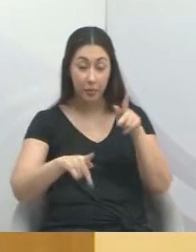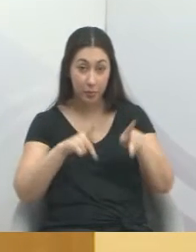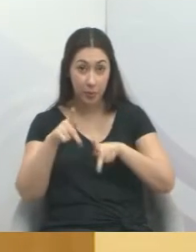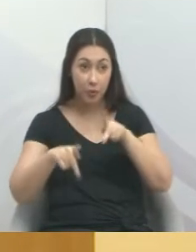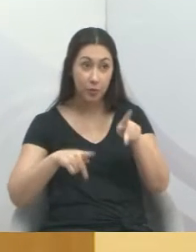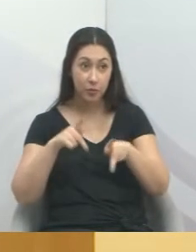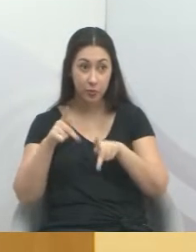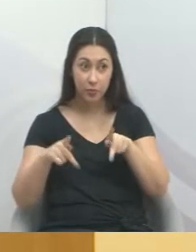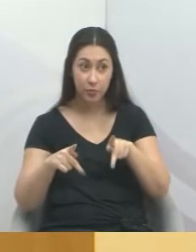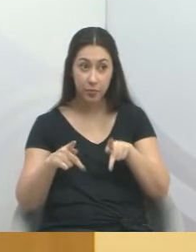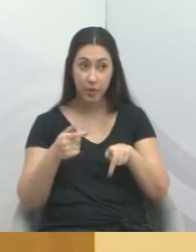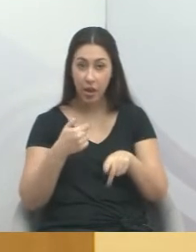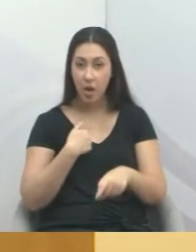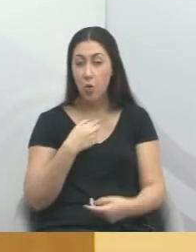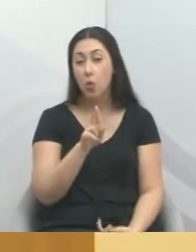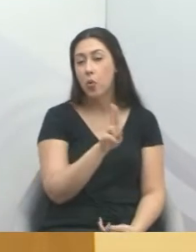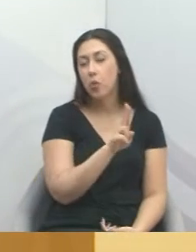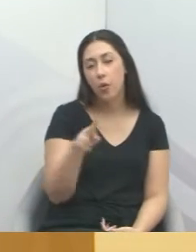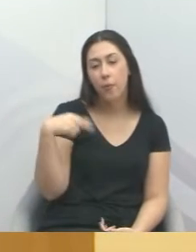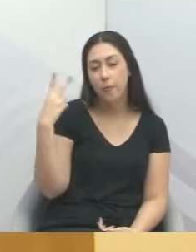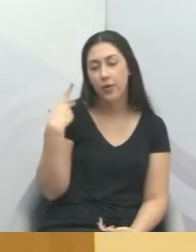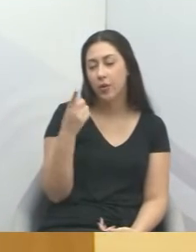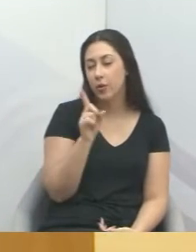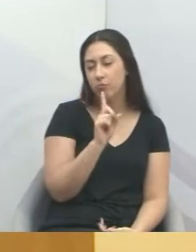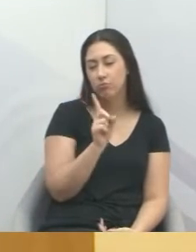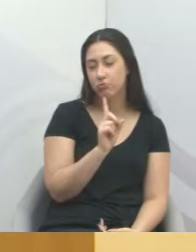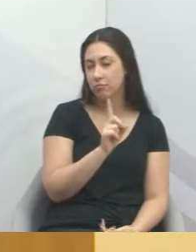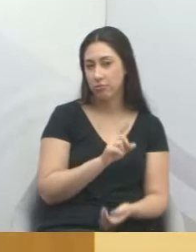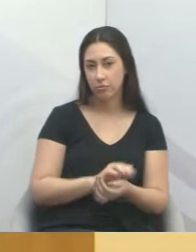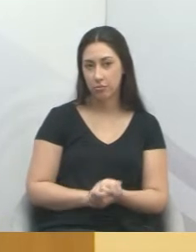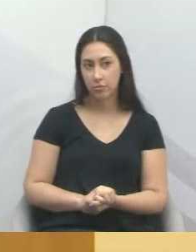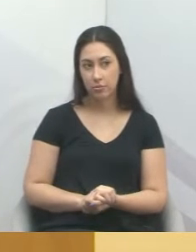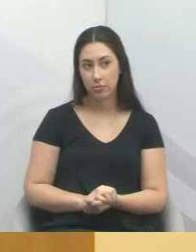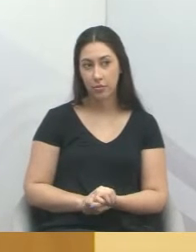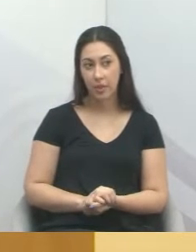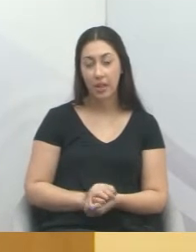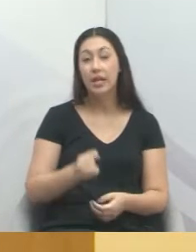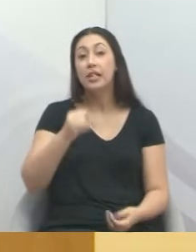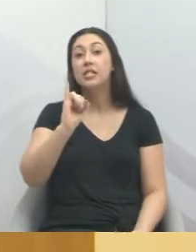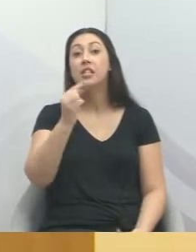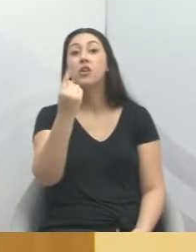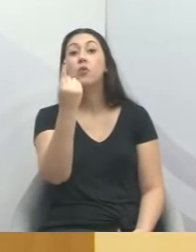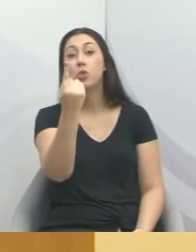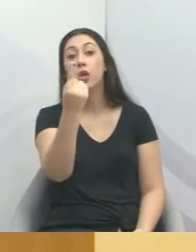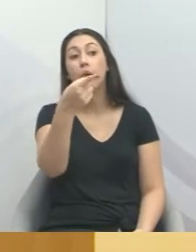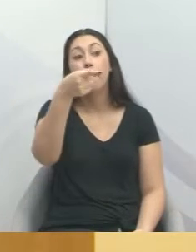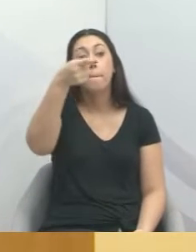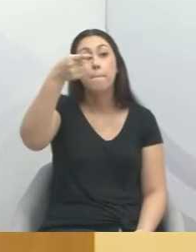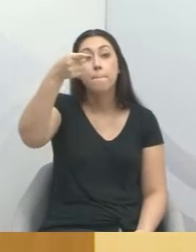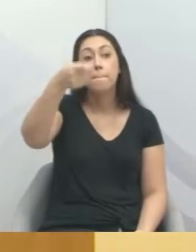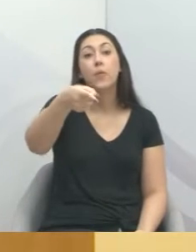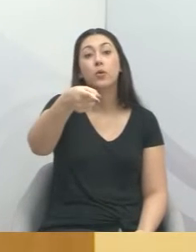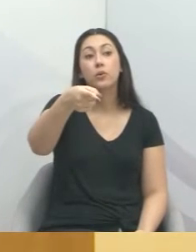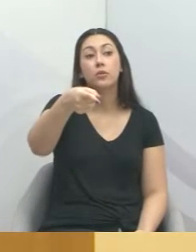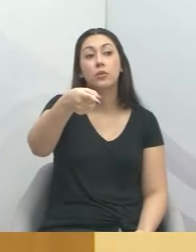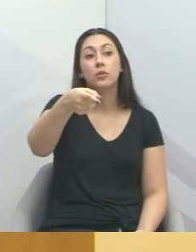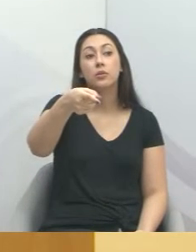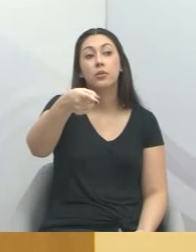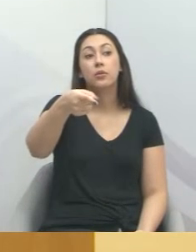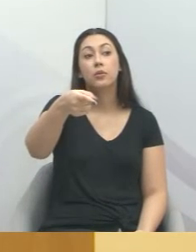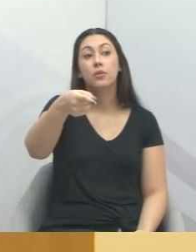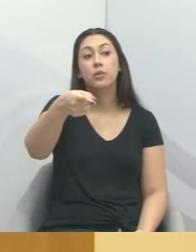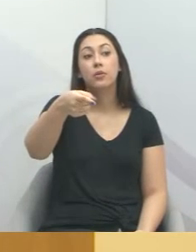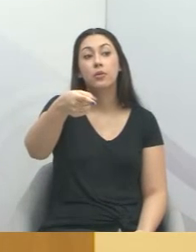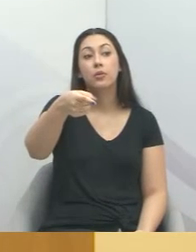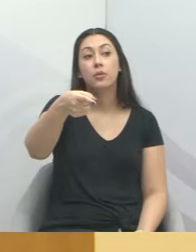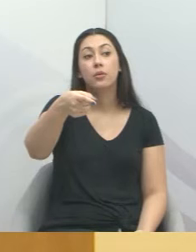não vou falar o nome do vereador, se esse dedo aqui eu estou apontando ele, porque ele